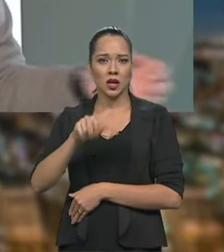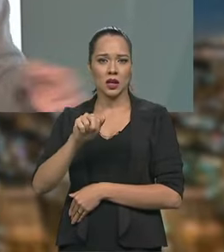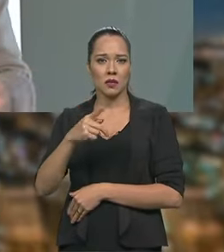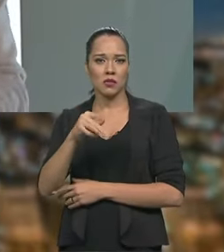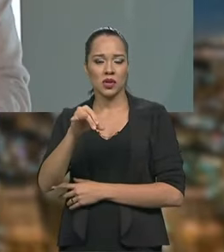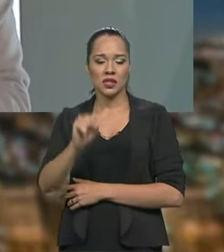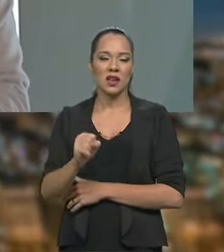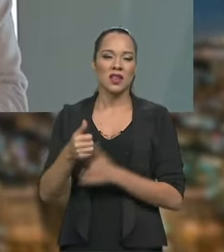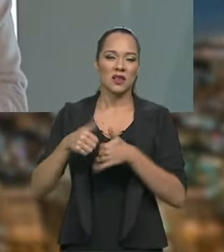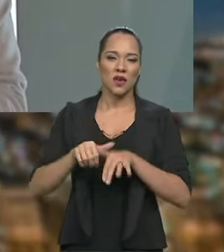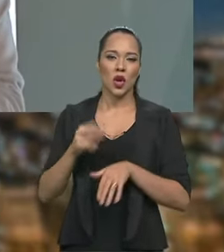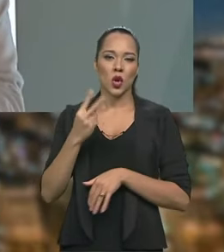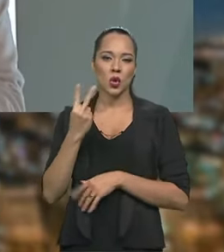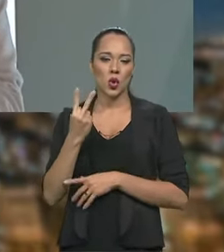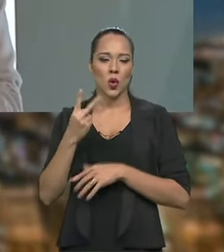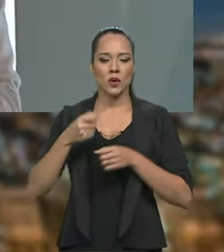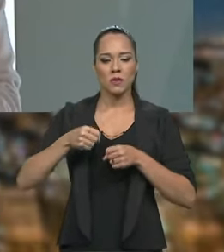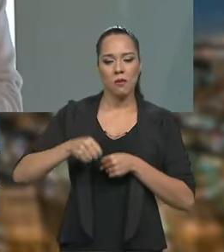bengalas,